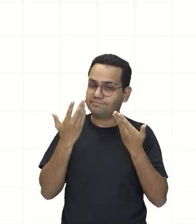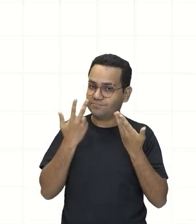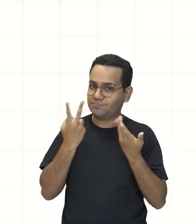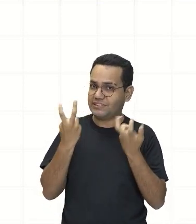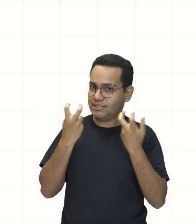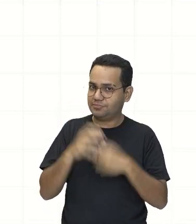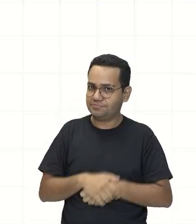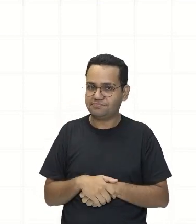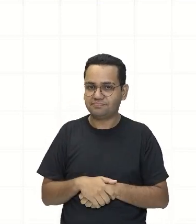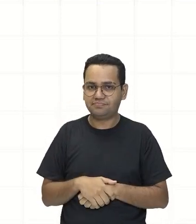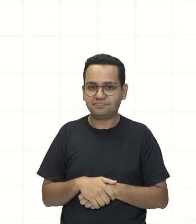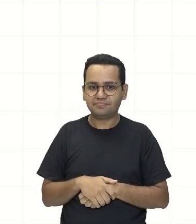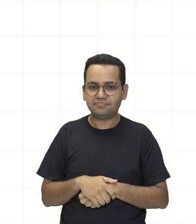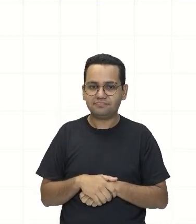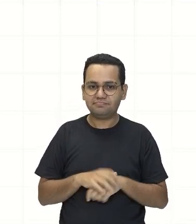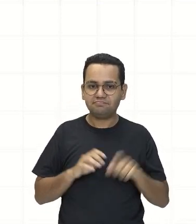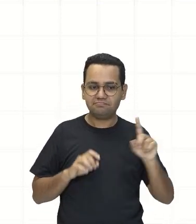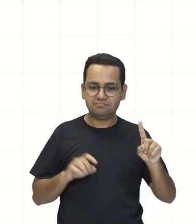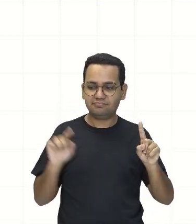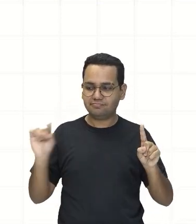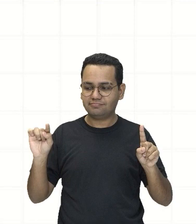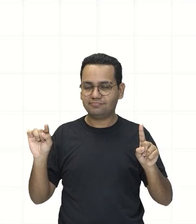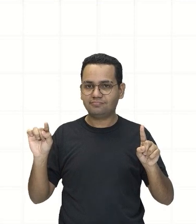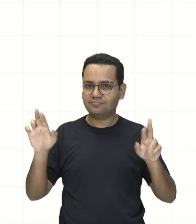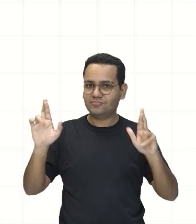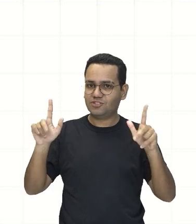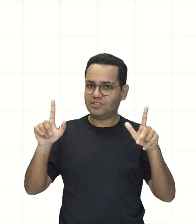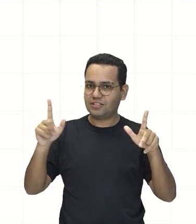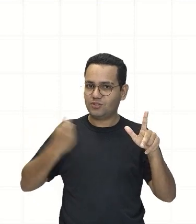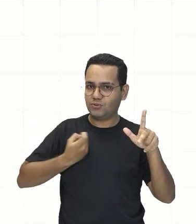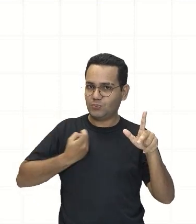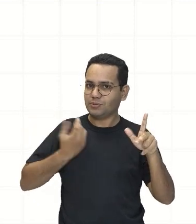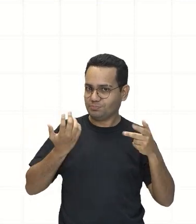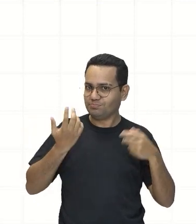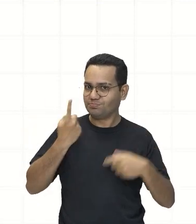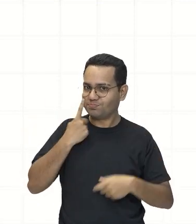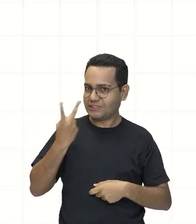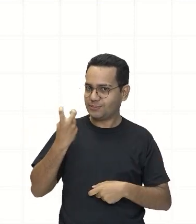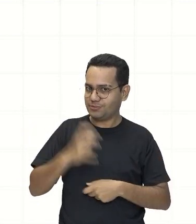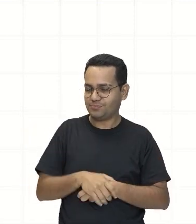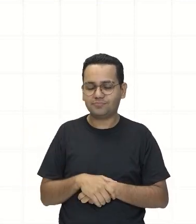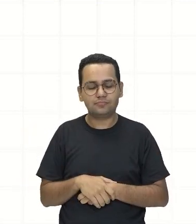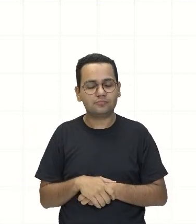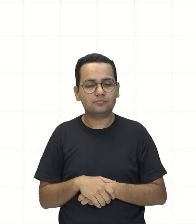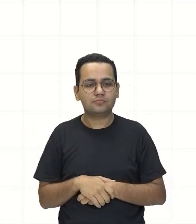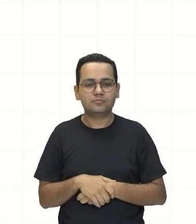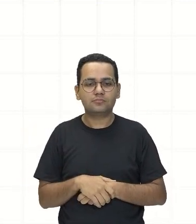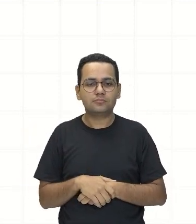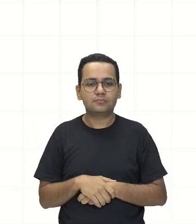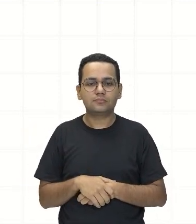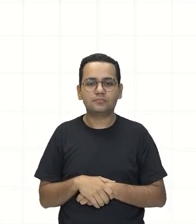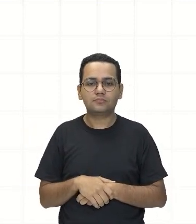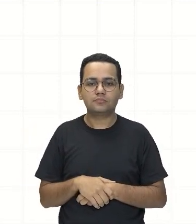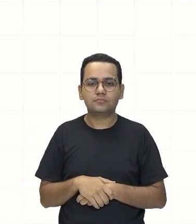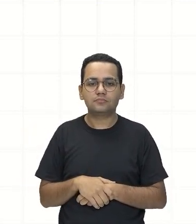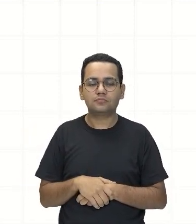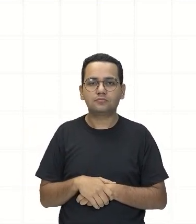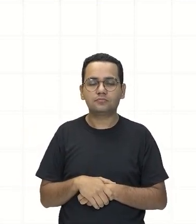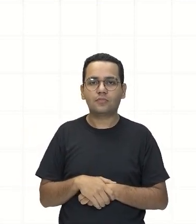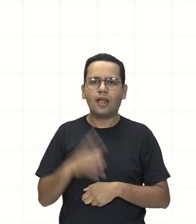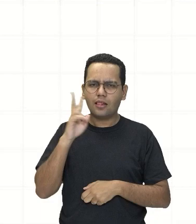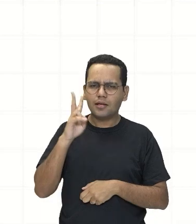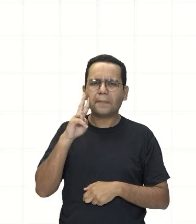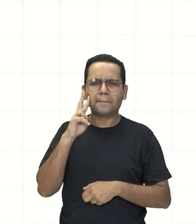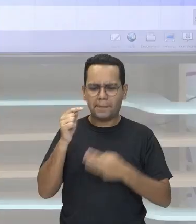Mesma história Primeiro passo Observar se as potências de